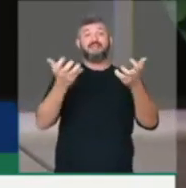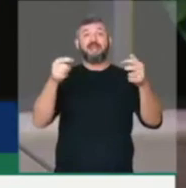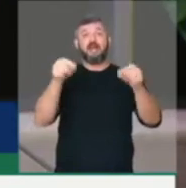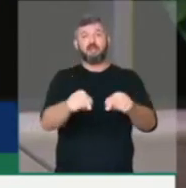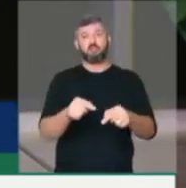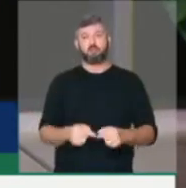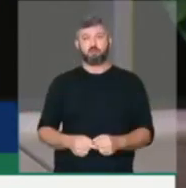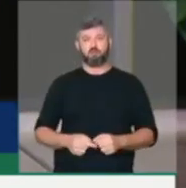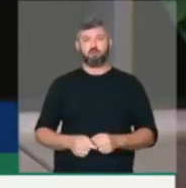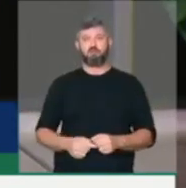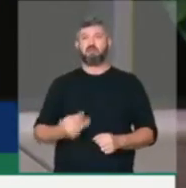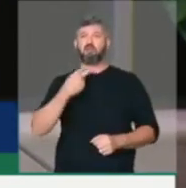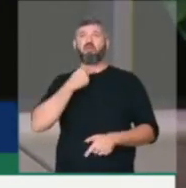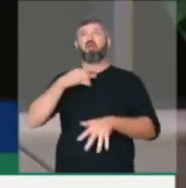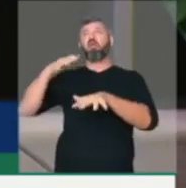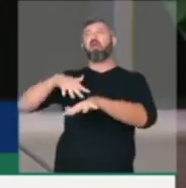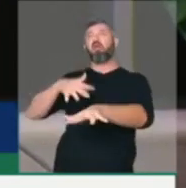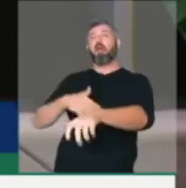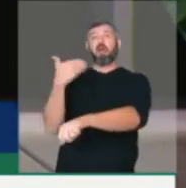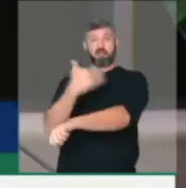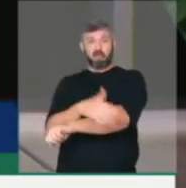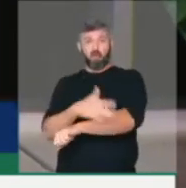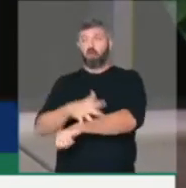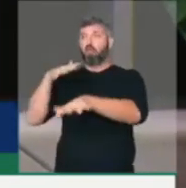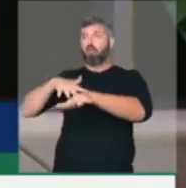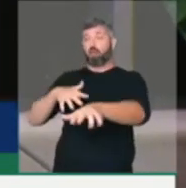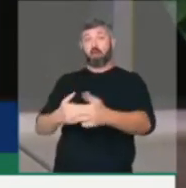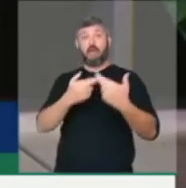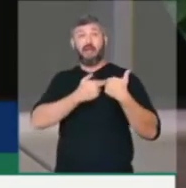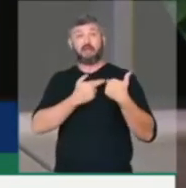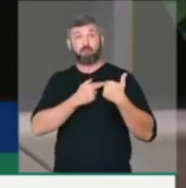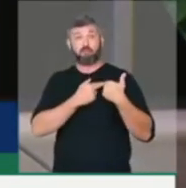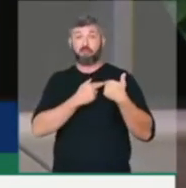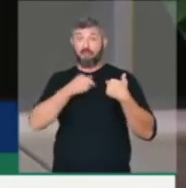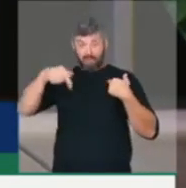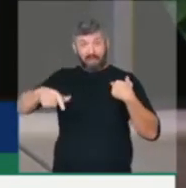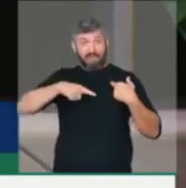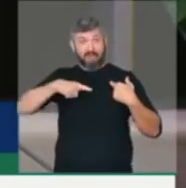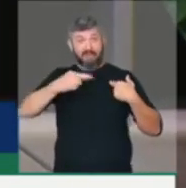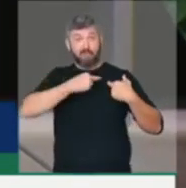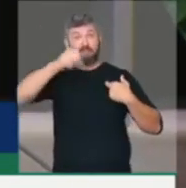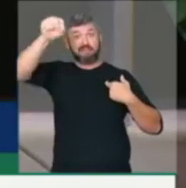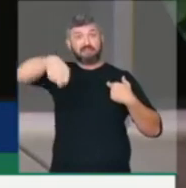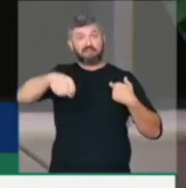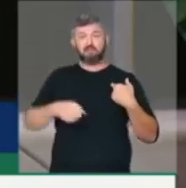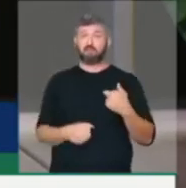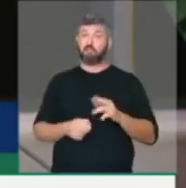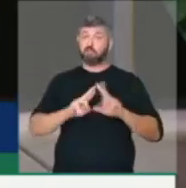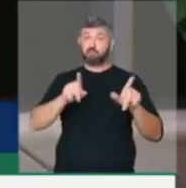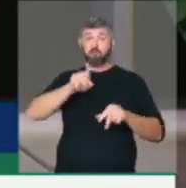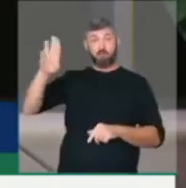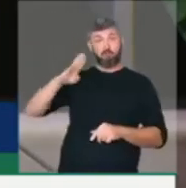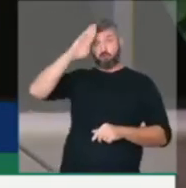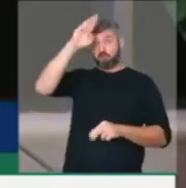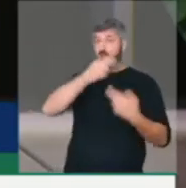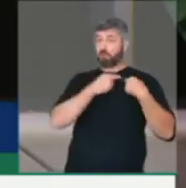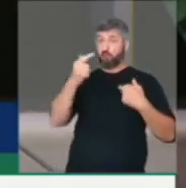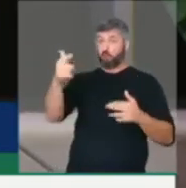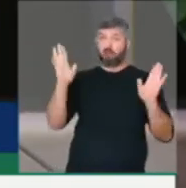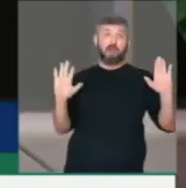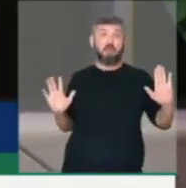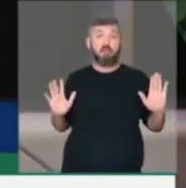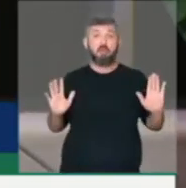não podemos fazer passeato e encher as ruas, porque temos responsabilidade, ao contrário, ao contrário do presidente da república. Ao